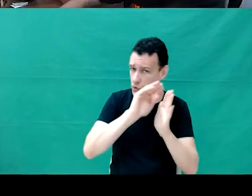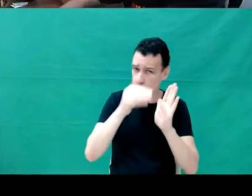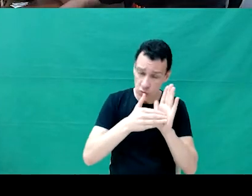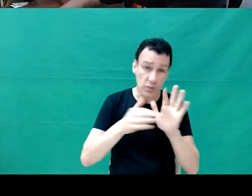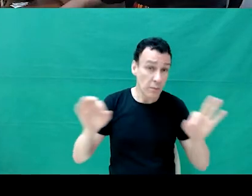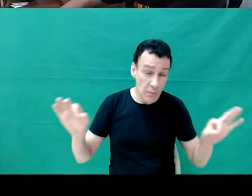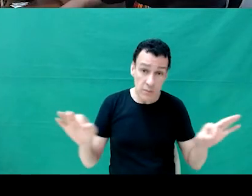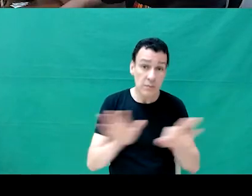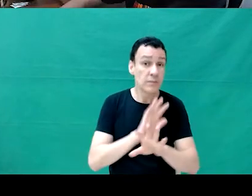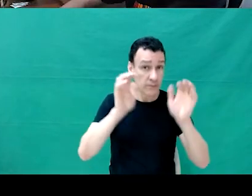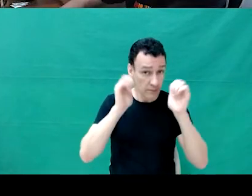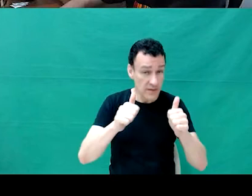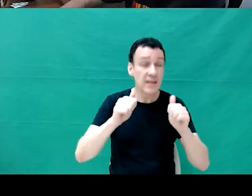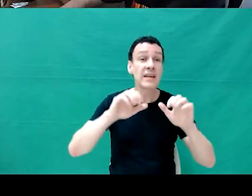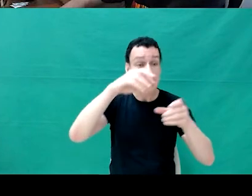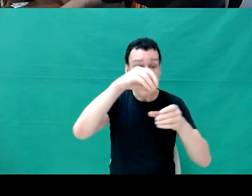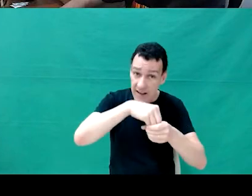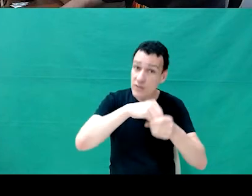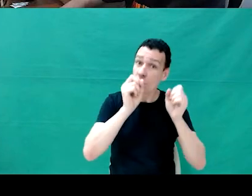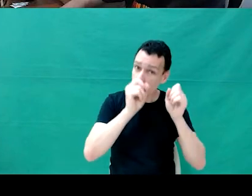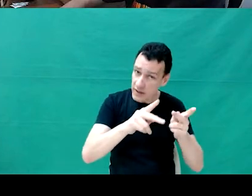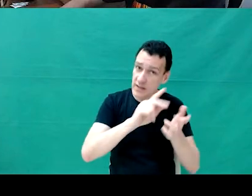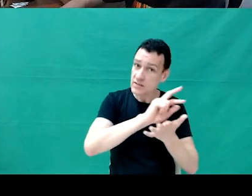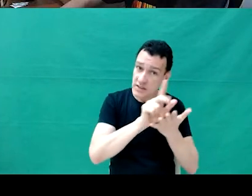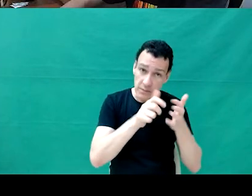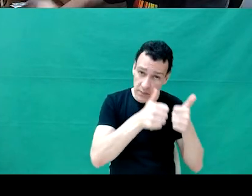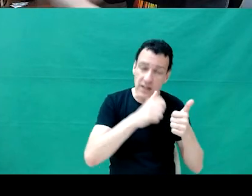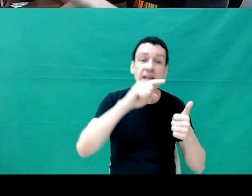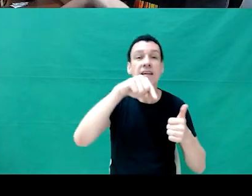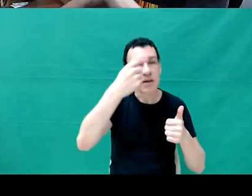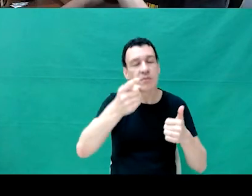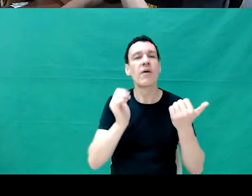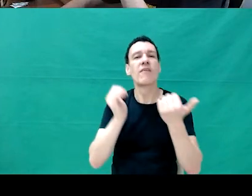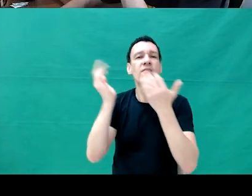Aqui é o webinar que eu falei lá para vocês. Aqui é a Megan, a Megan,